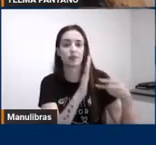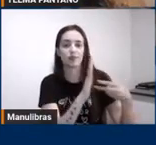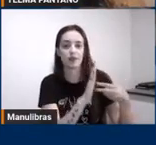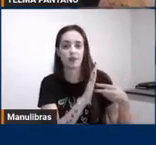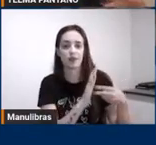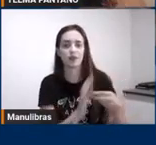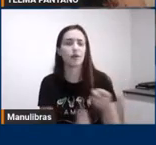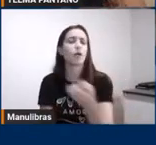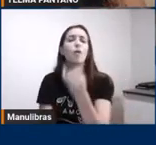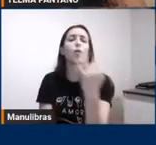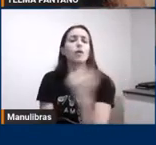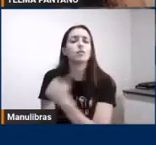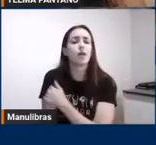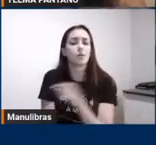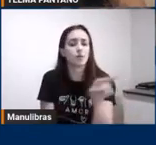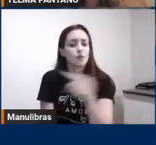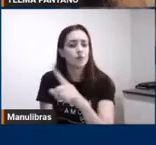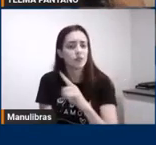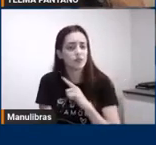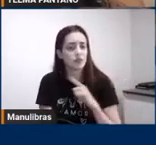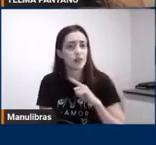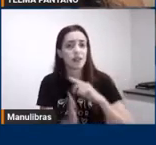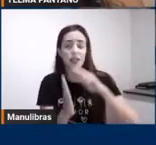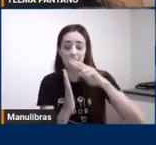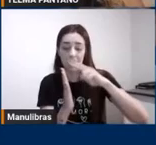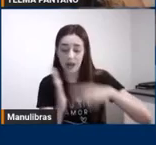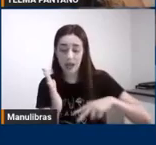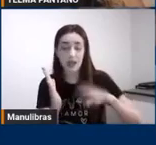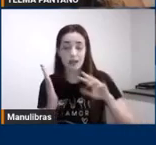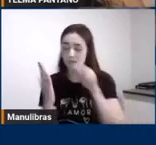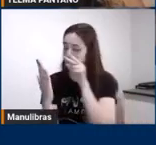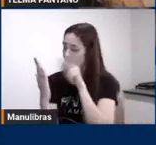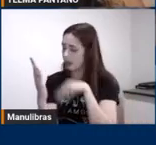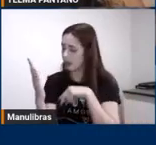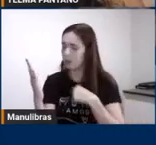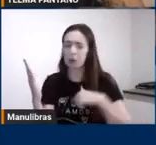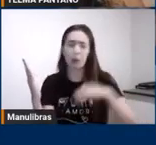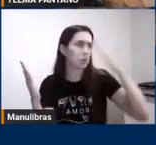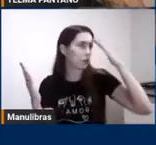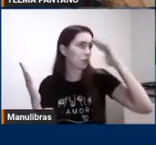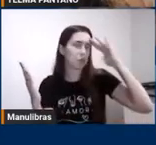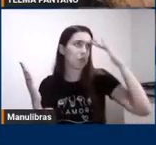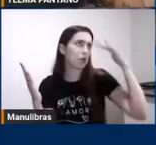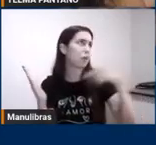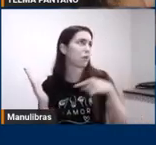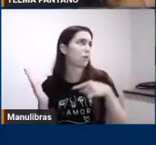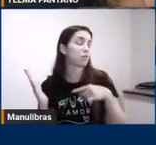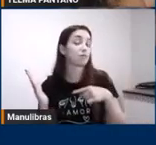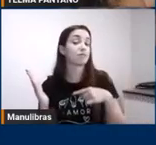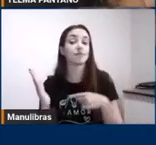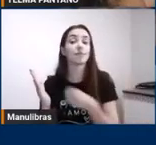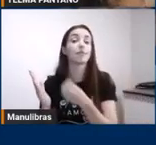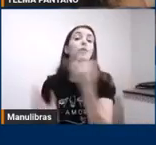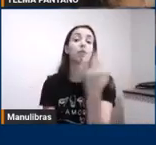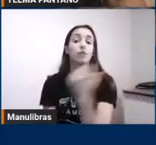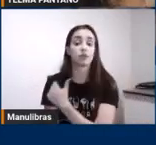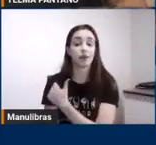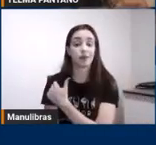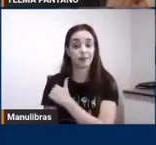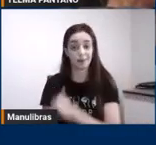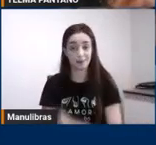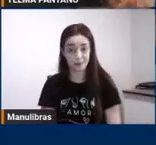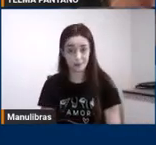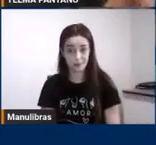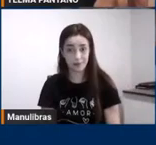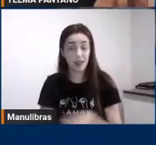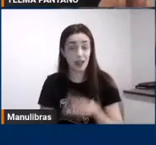vocês tem que leem e não entendem o que estão lendo às vezes a gente vai perceber que a falha é